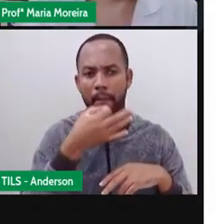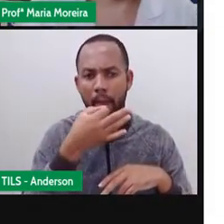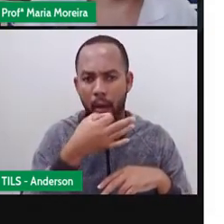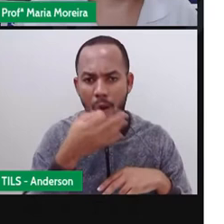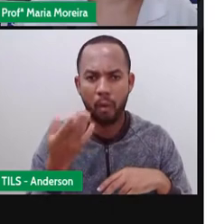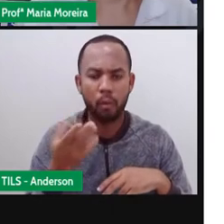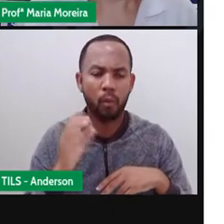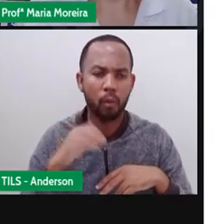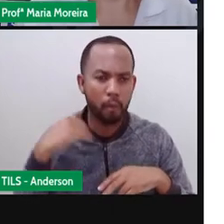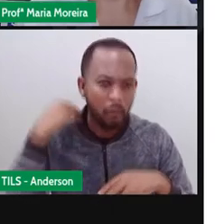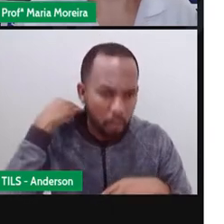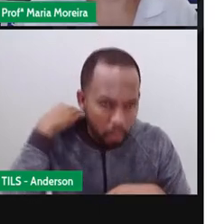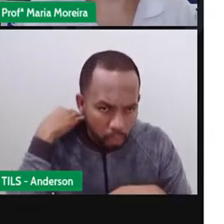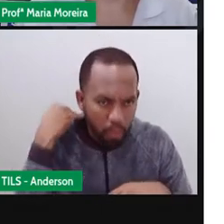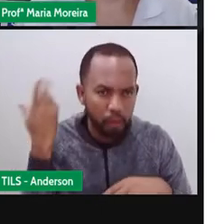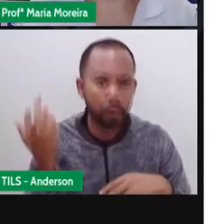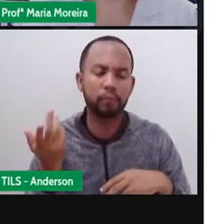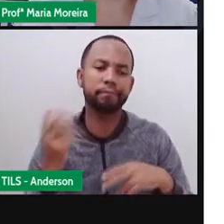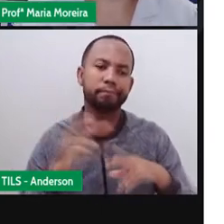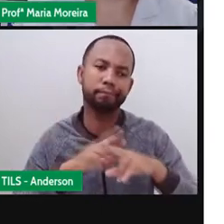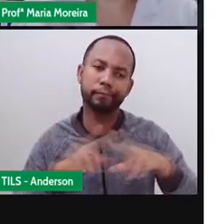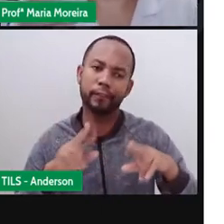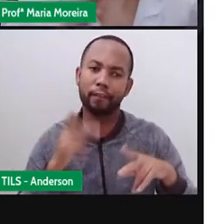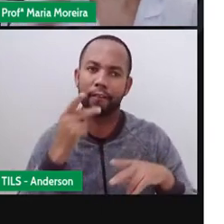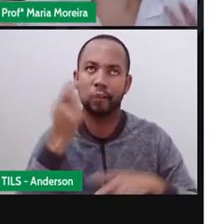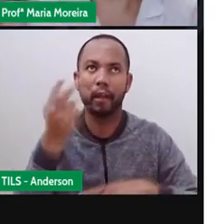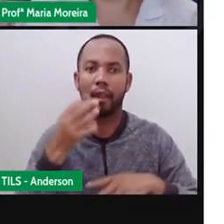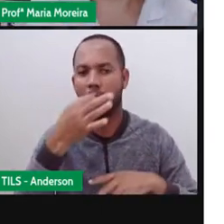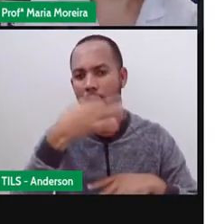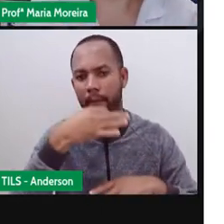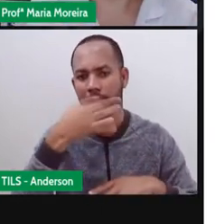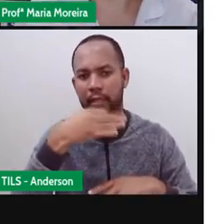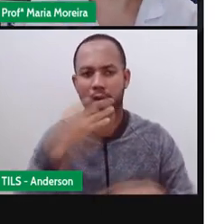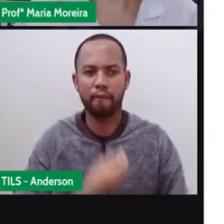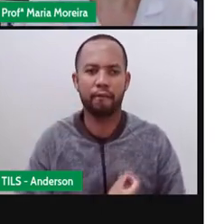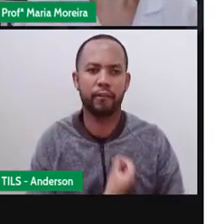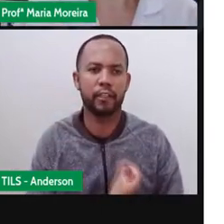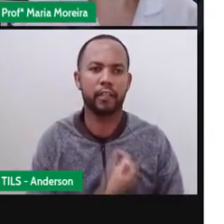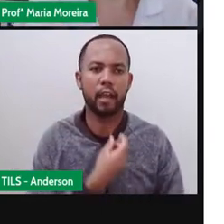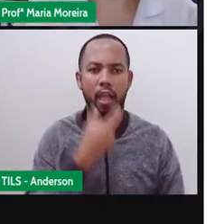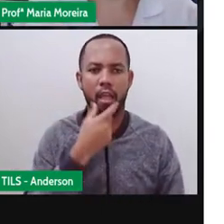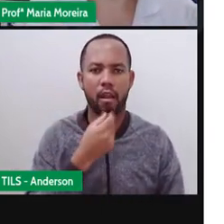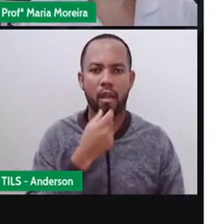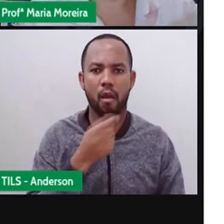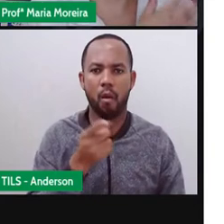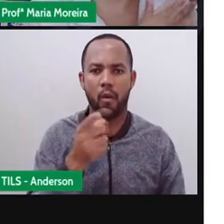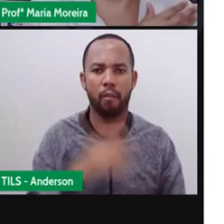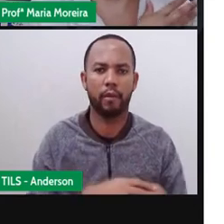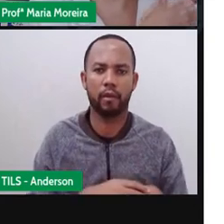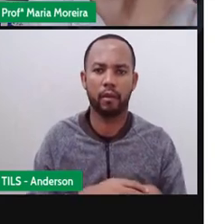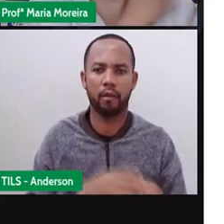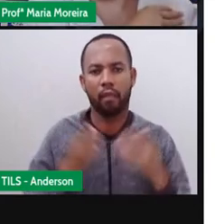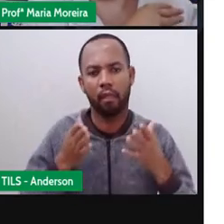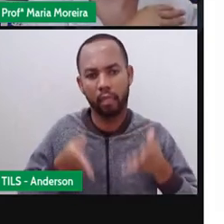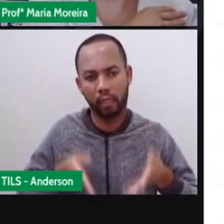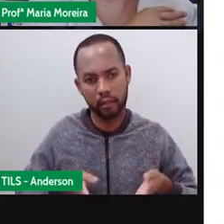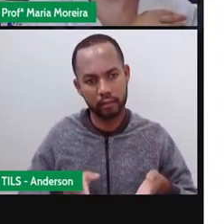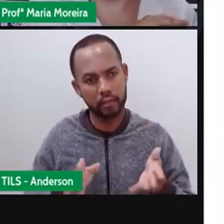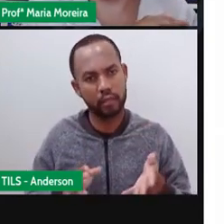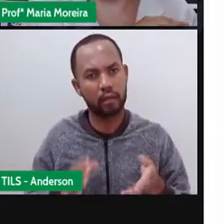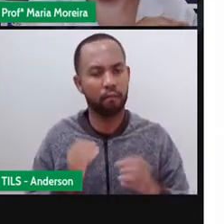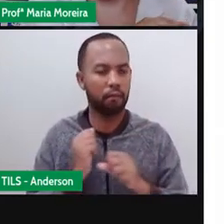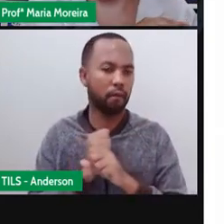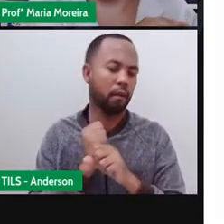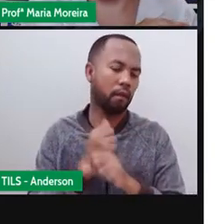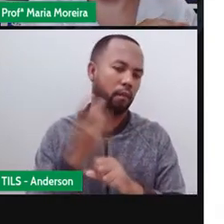que ele era corcunda. Pouca e muita, vamos dizer assim, né? Como ele nasceu aí, ele viveu há 2